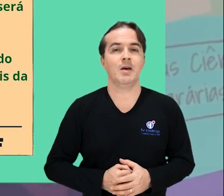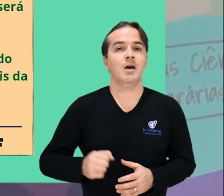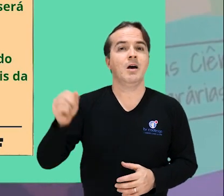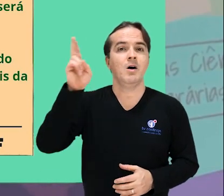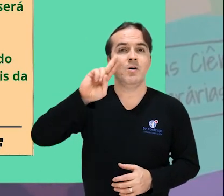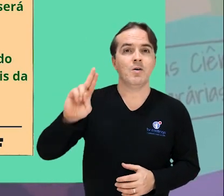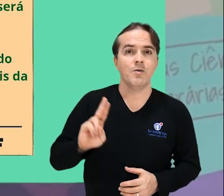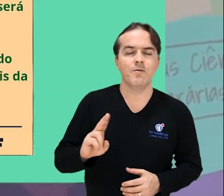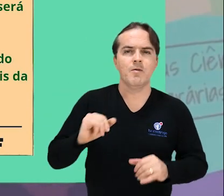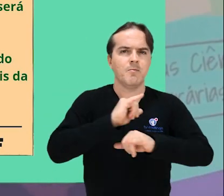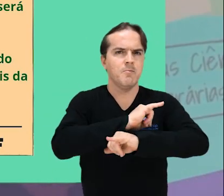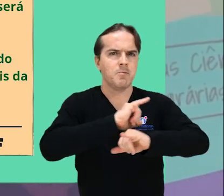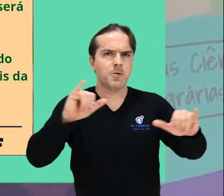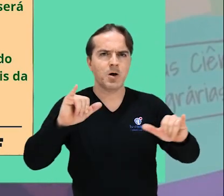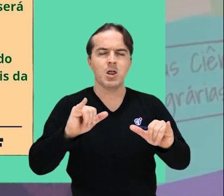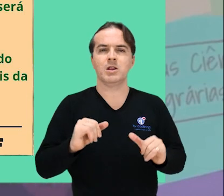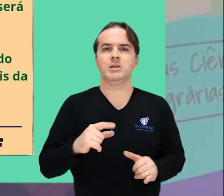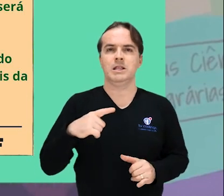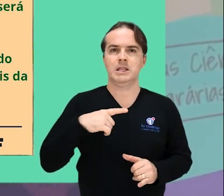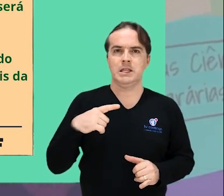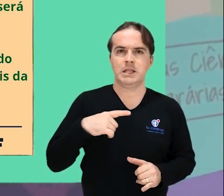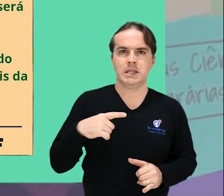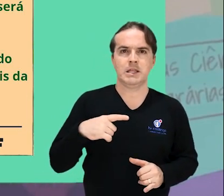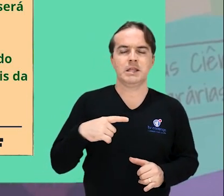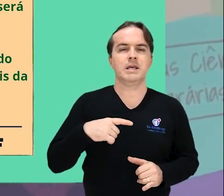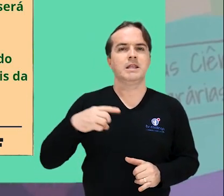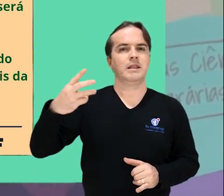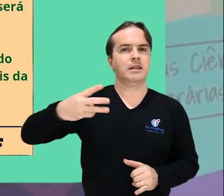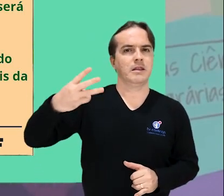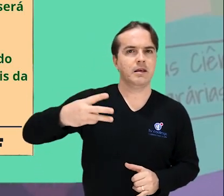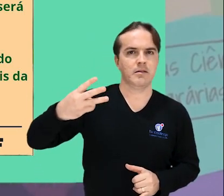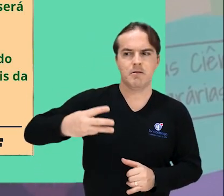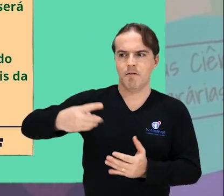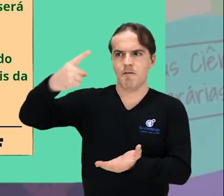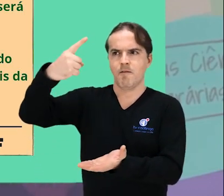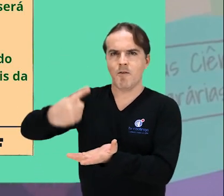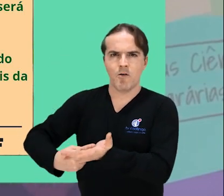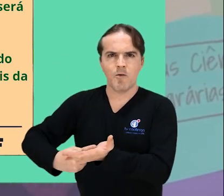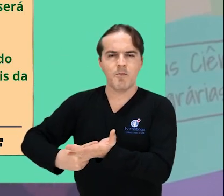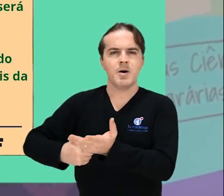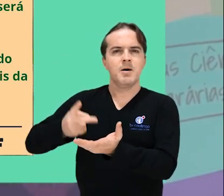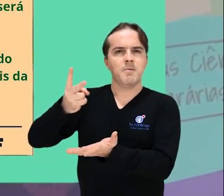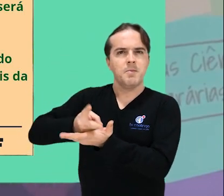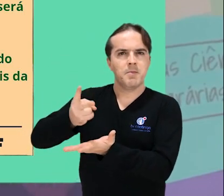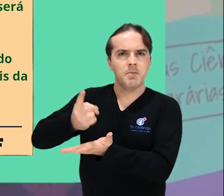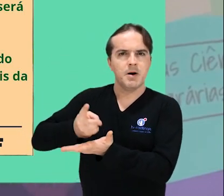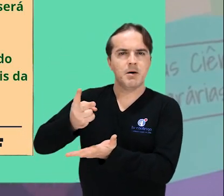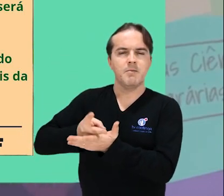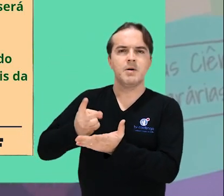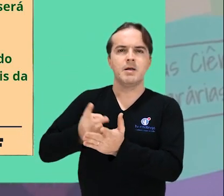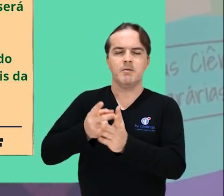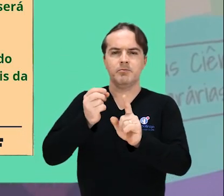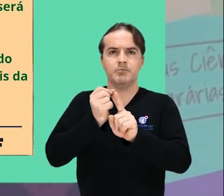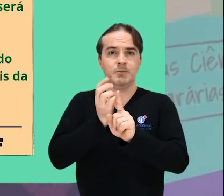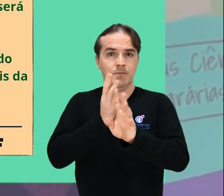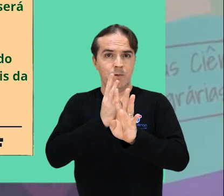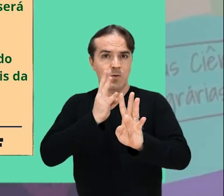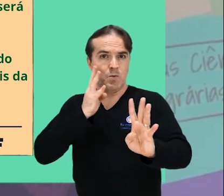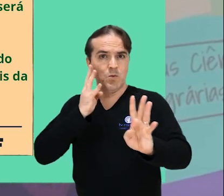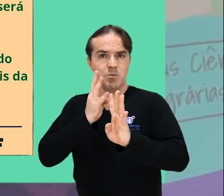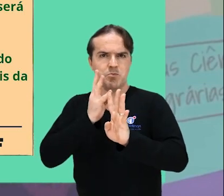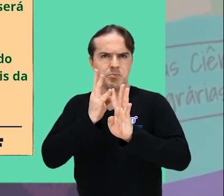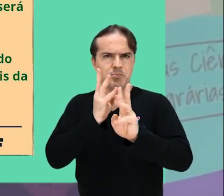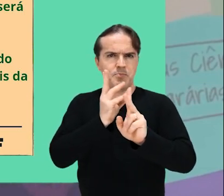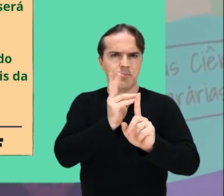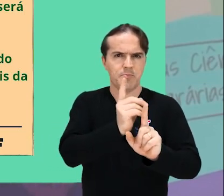informou, por meio de nota, que a terceira confirmação da permanência na lista de espera está